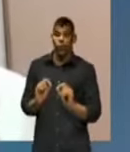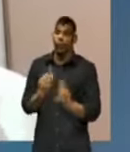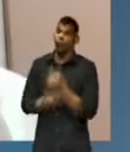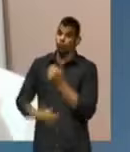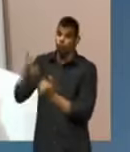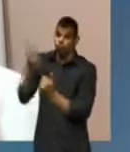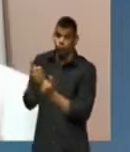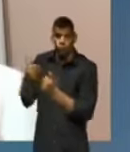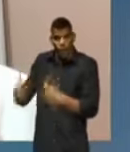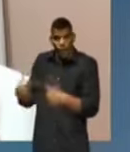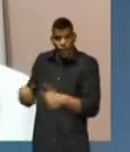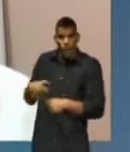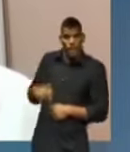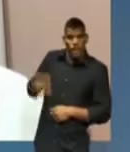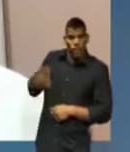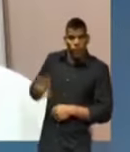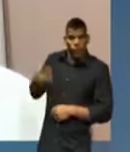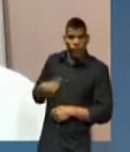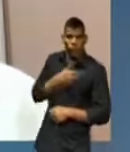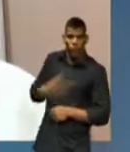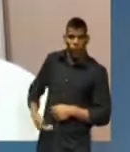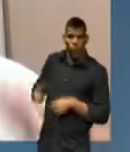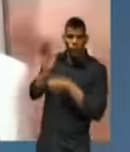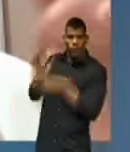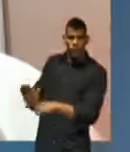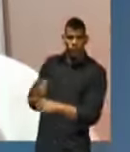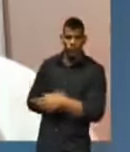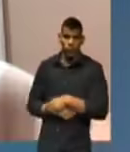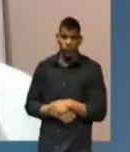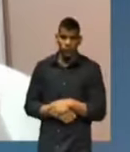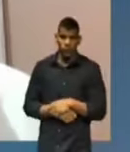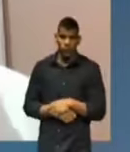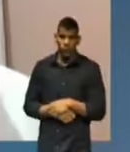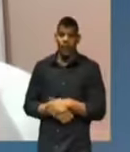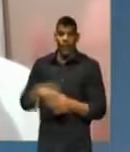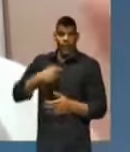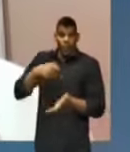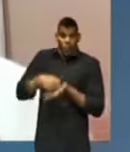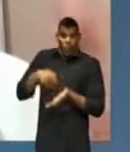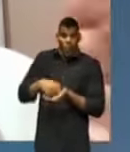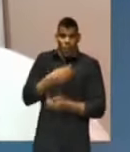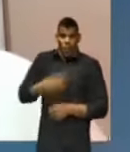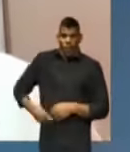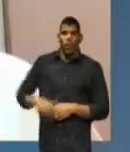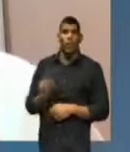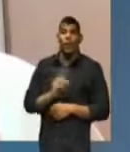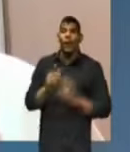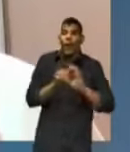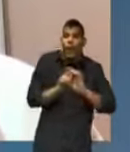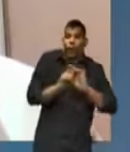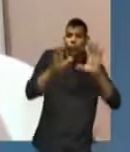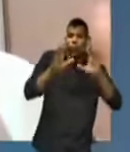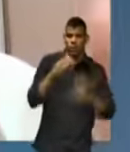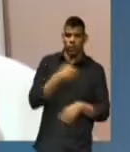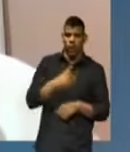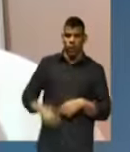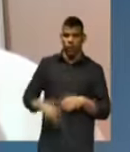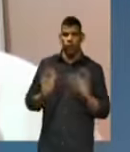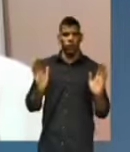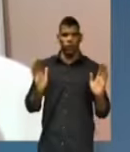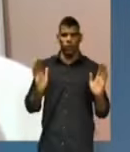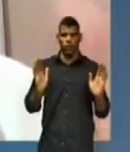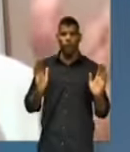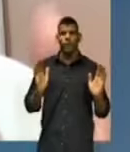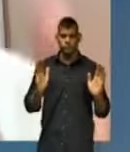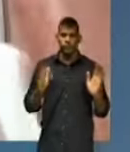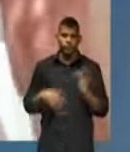vulnerabilidade econômica, pela condição de pobreza em que se encontram, eles possam ter um auxílio para se manter na escola. A bolsa